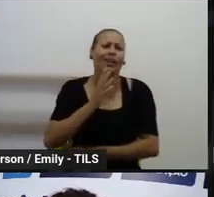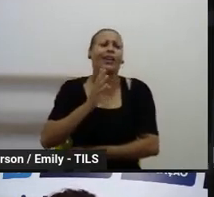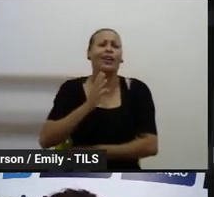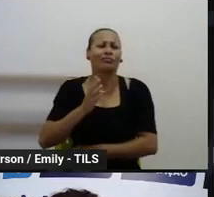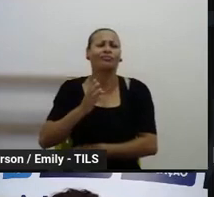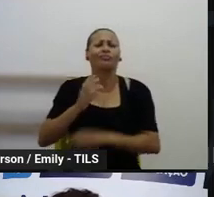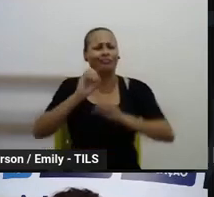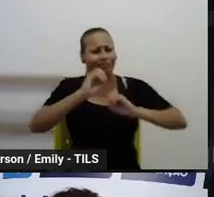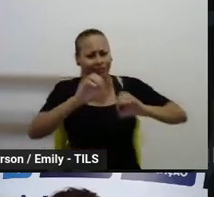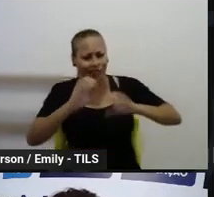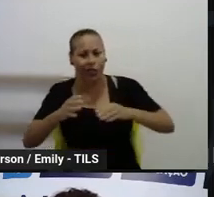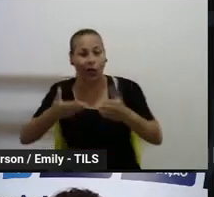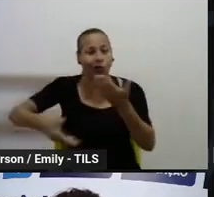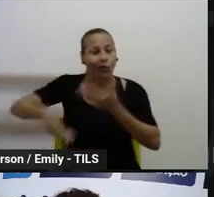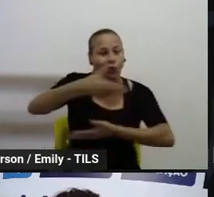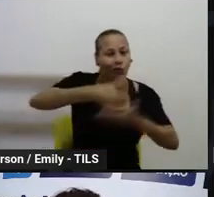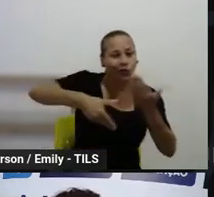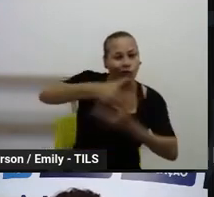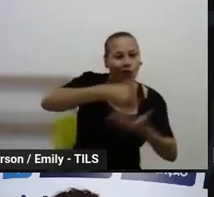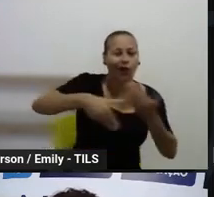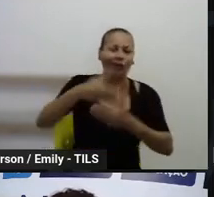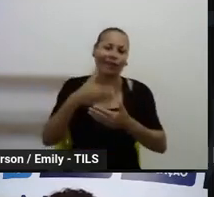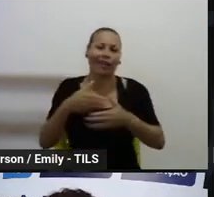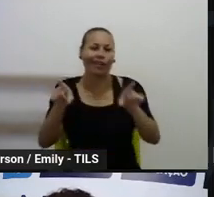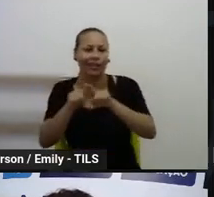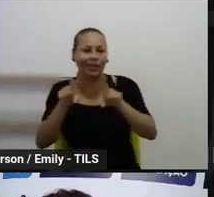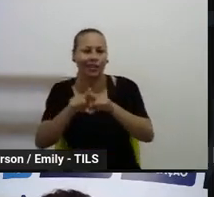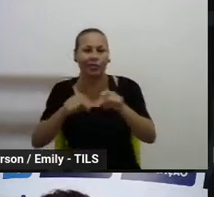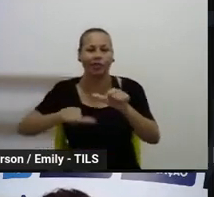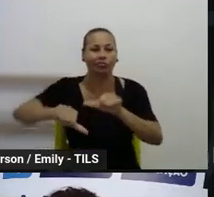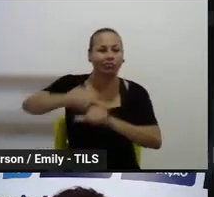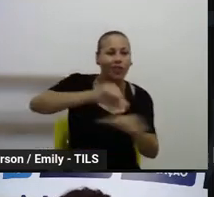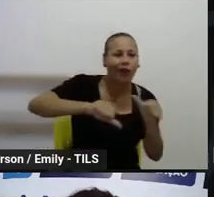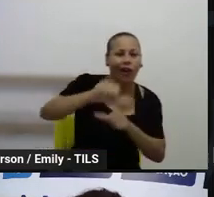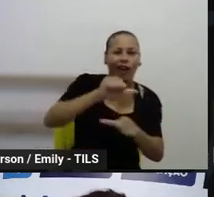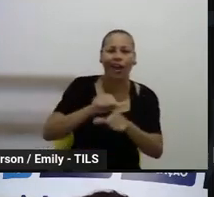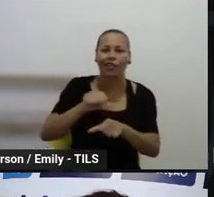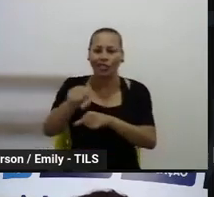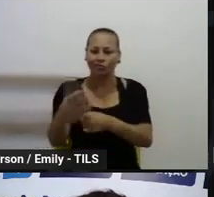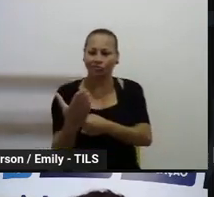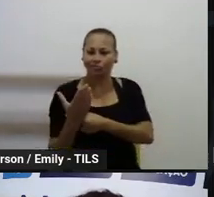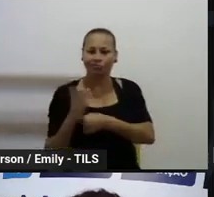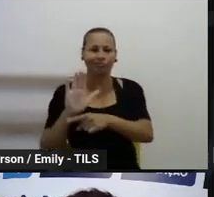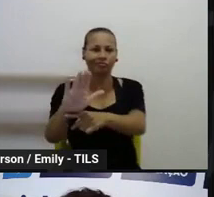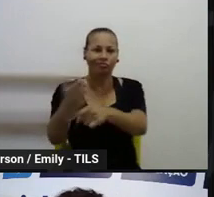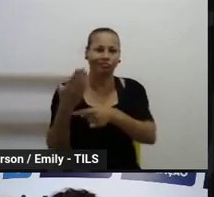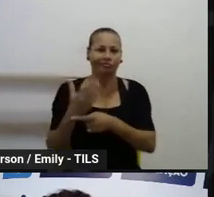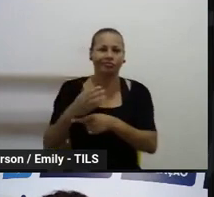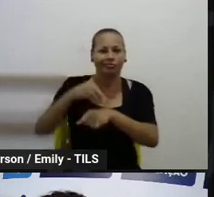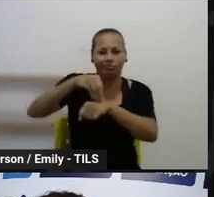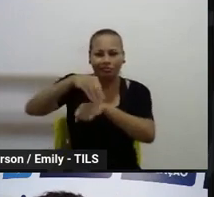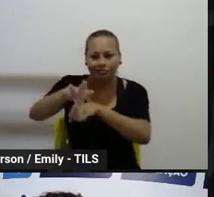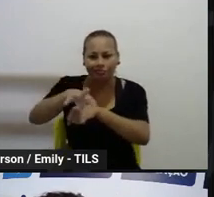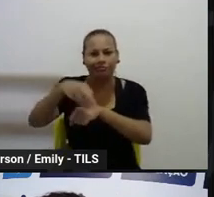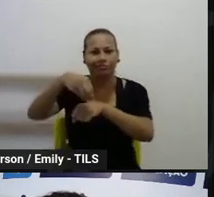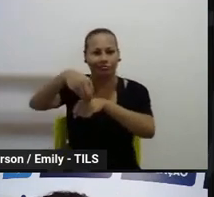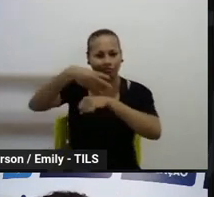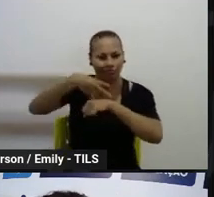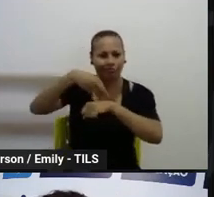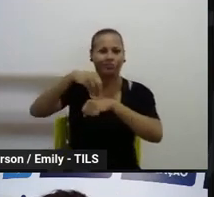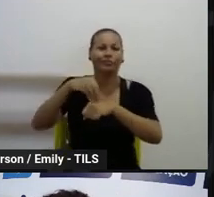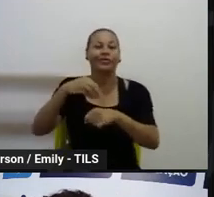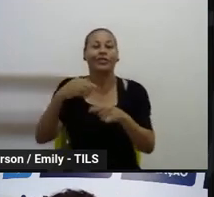Troca de experiências entre os docentes, expor dificuldades, compartilhar o que deu certo, o que gerou bons